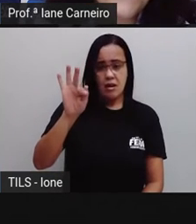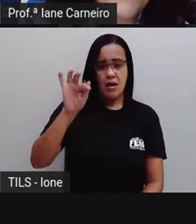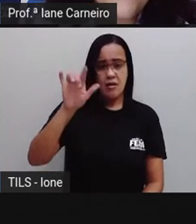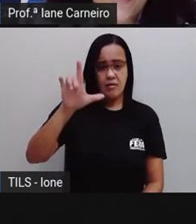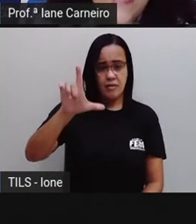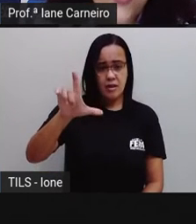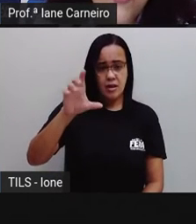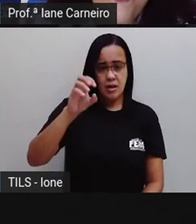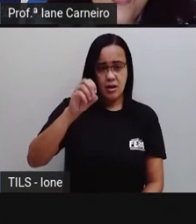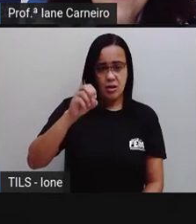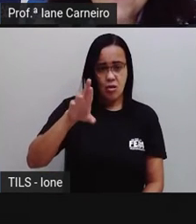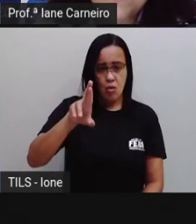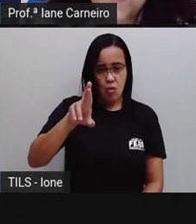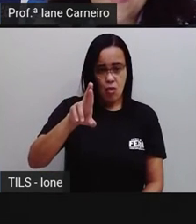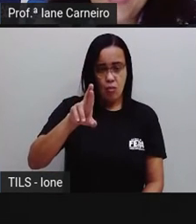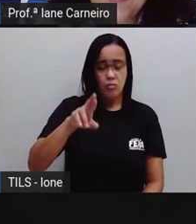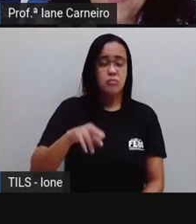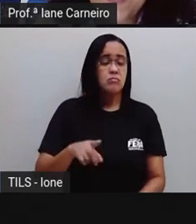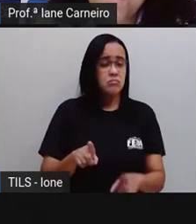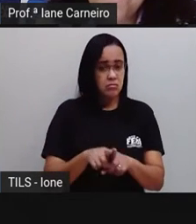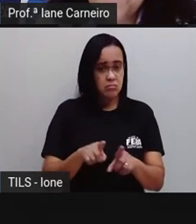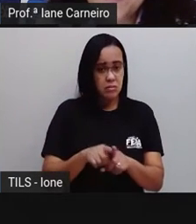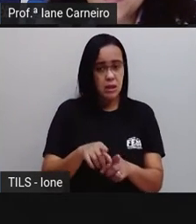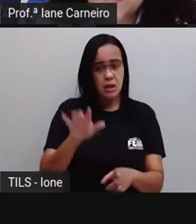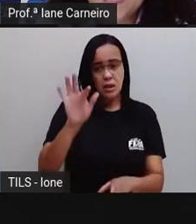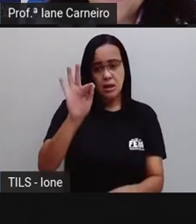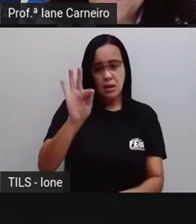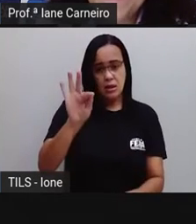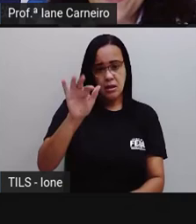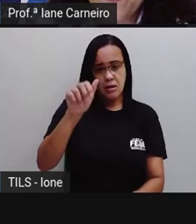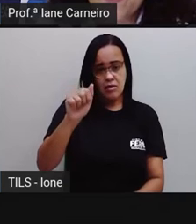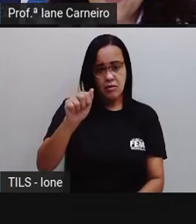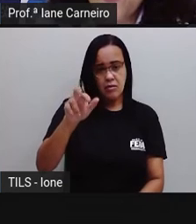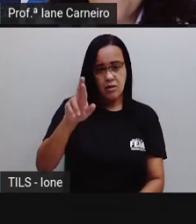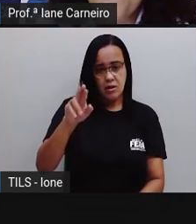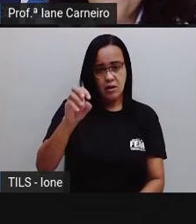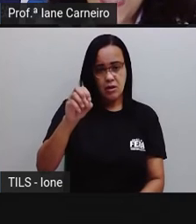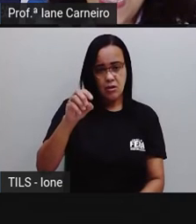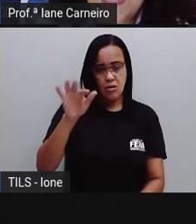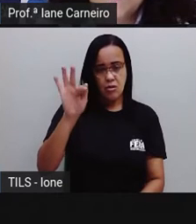Tem também FAROFA. Vamos escrever FAROFA? Escreve aí pra PRO.